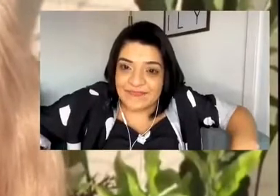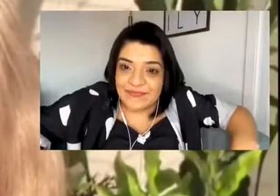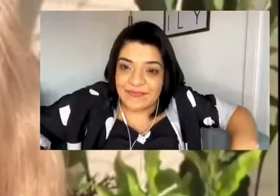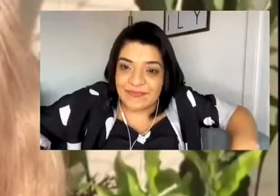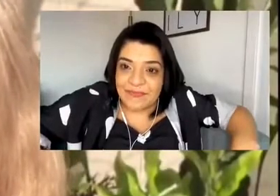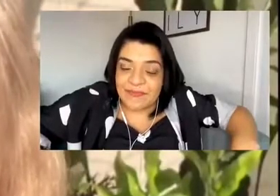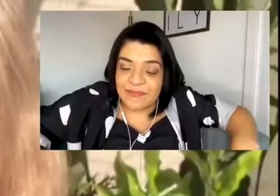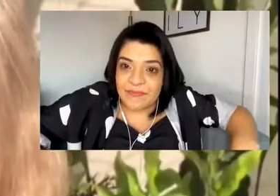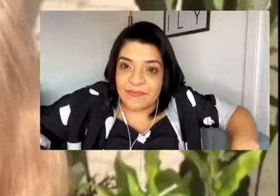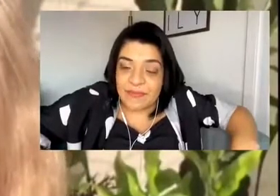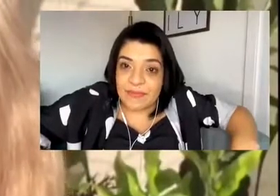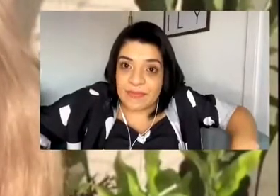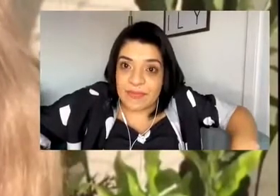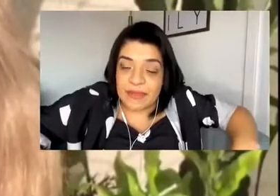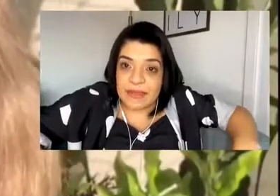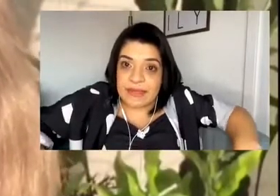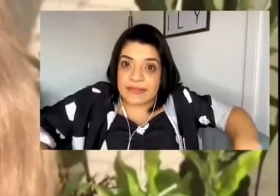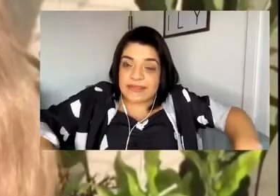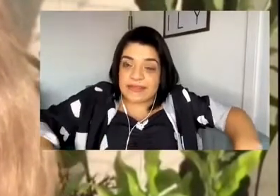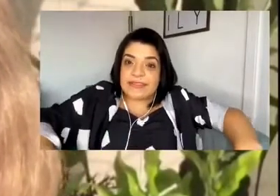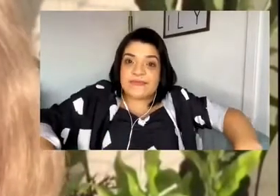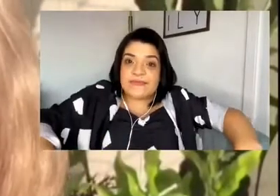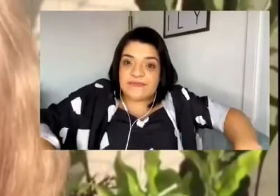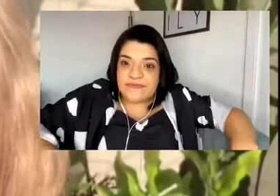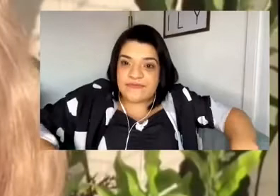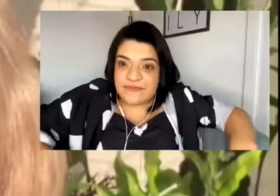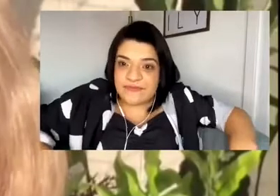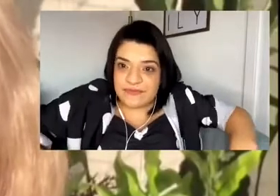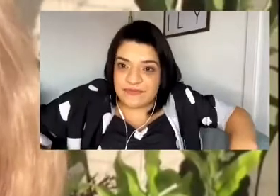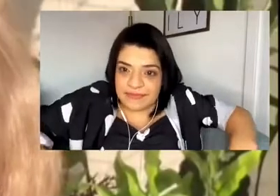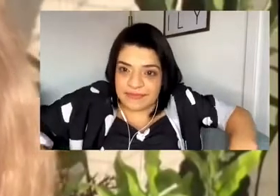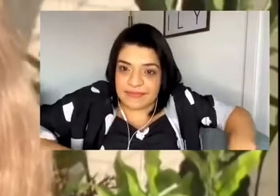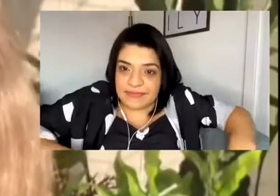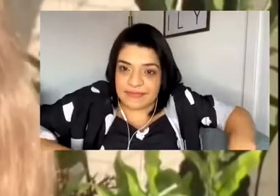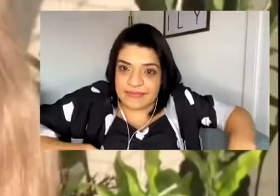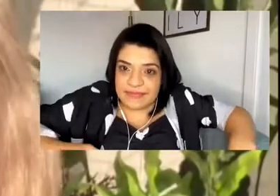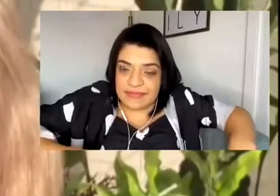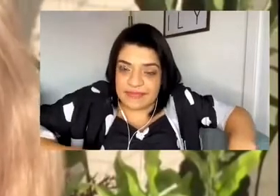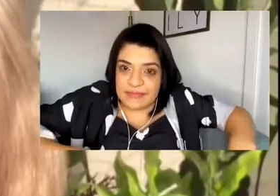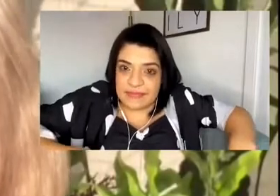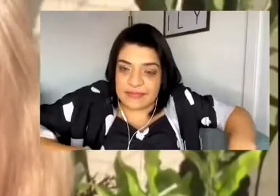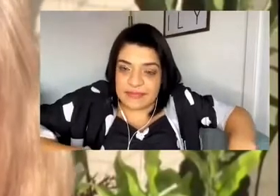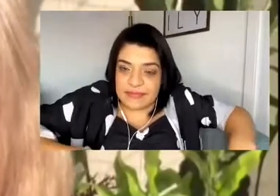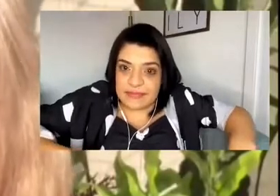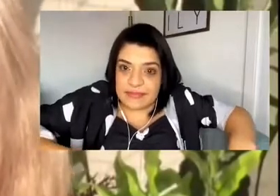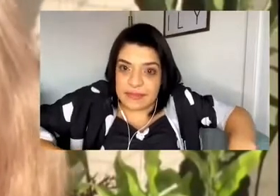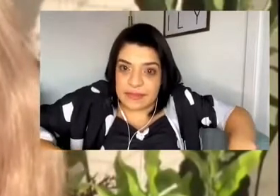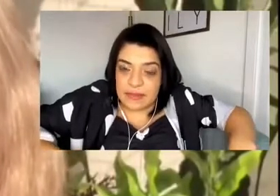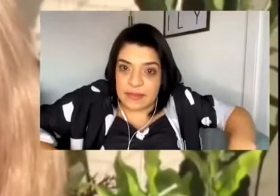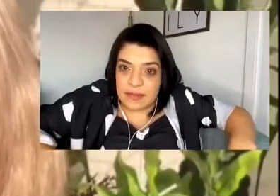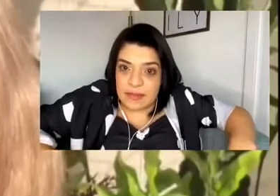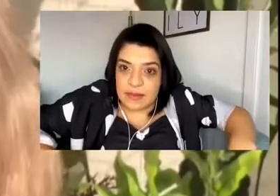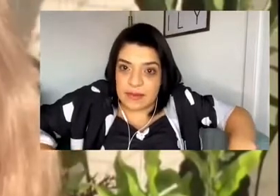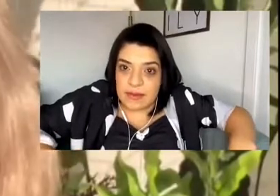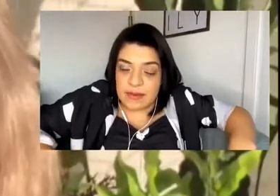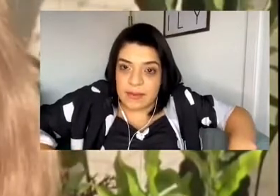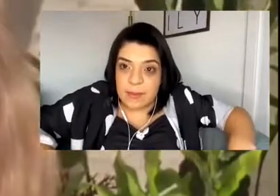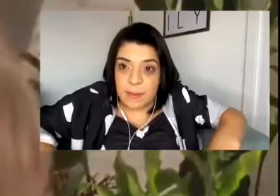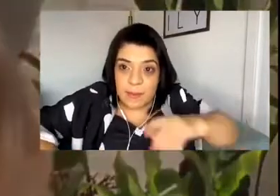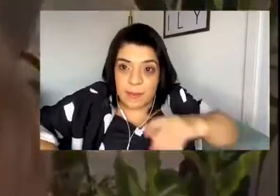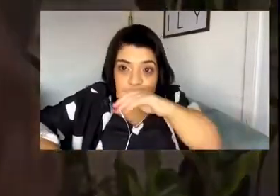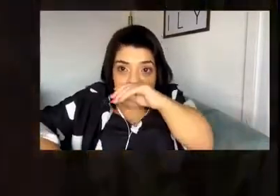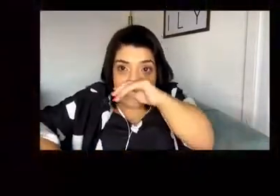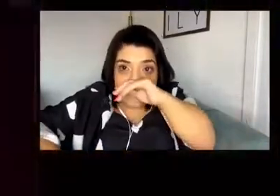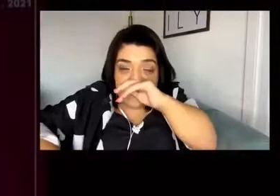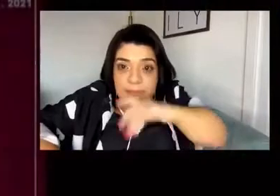pessoas mais inteligentes que eu conheço. O que me admira em você não é só a sua inteligência. É a sua coragem.